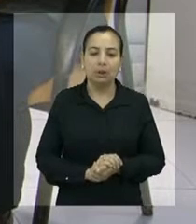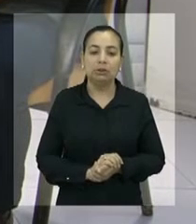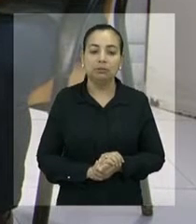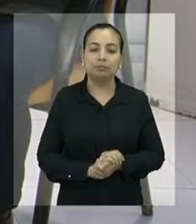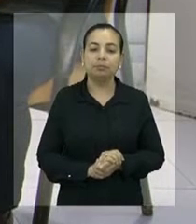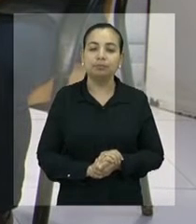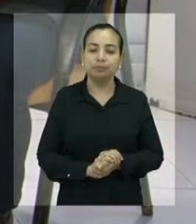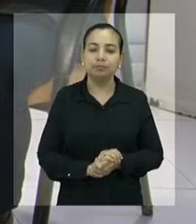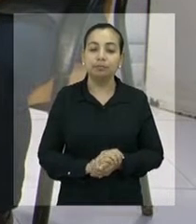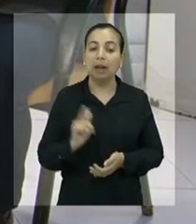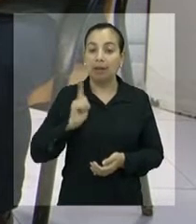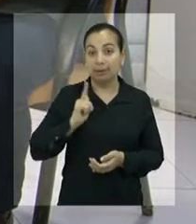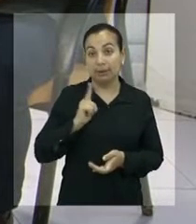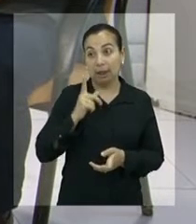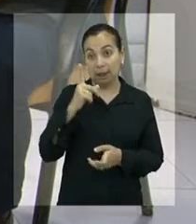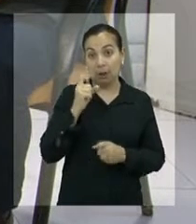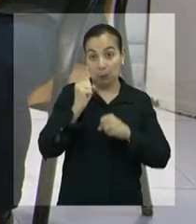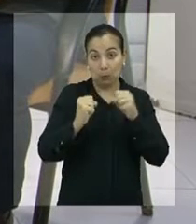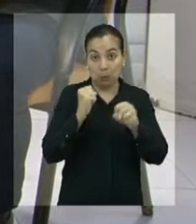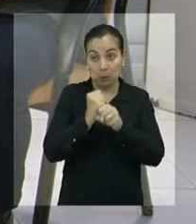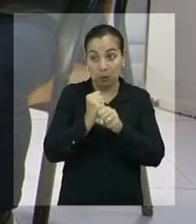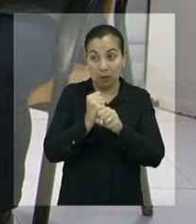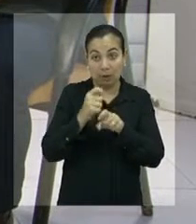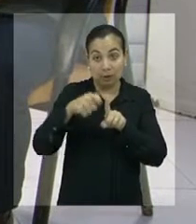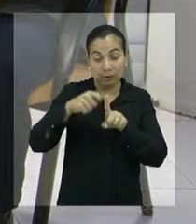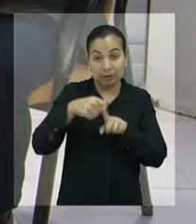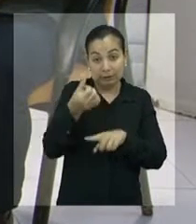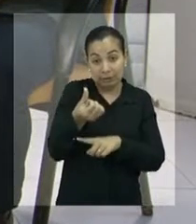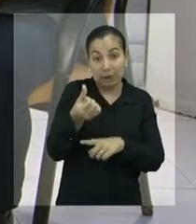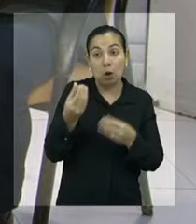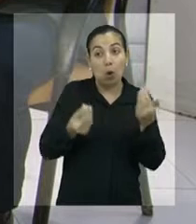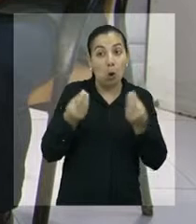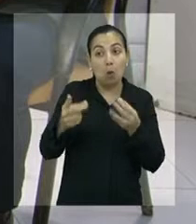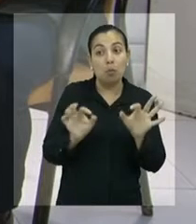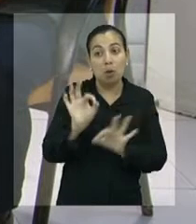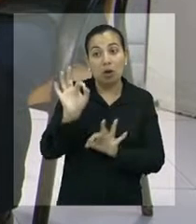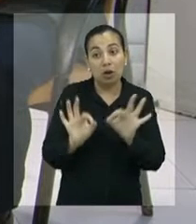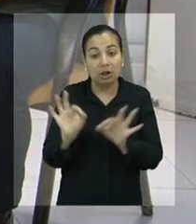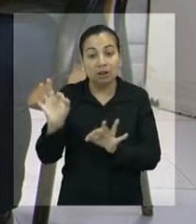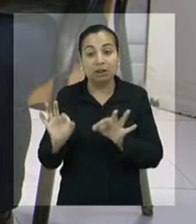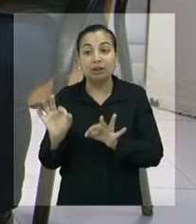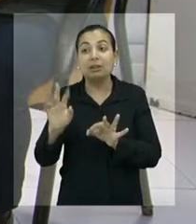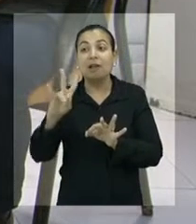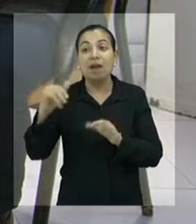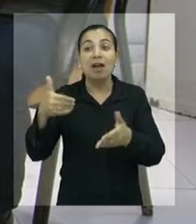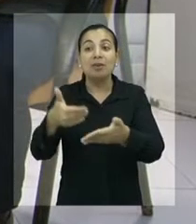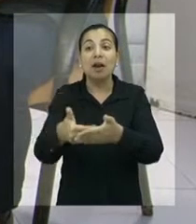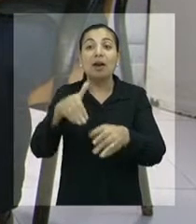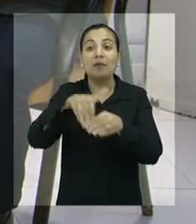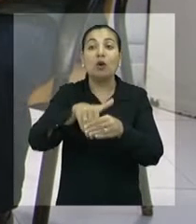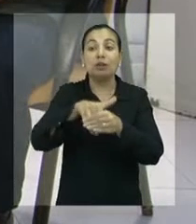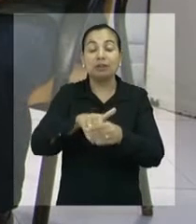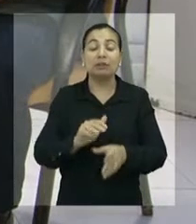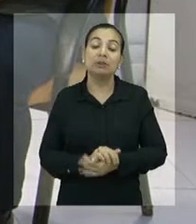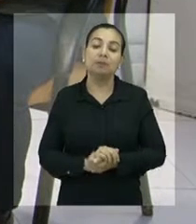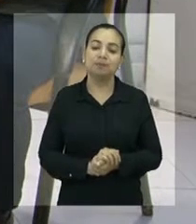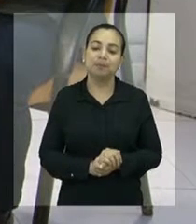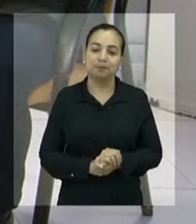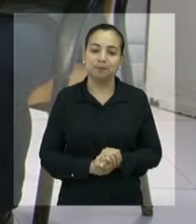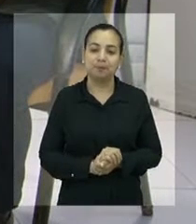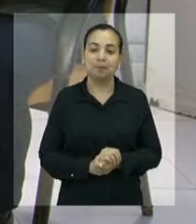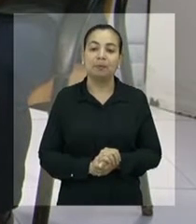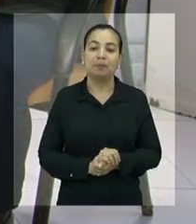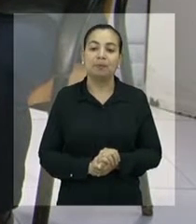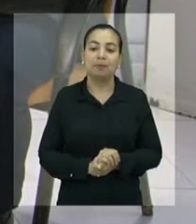um ano e meio, né, nessa legislatura, como é que o senhor está se programando para esse período? Olha, nós temos